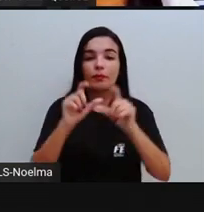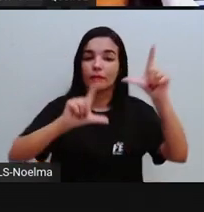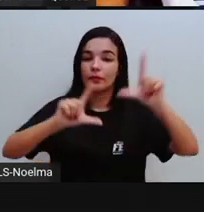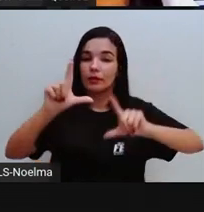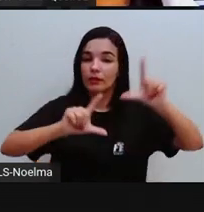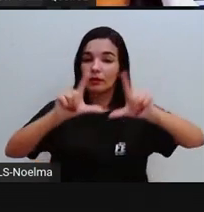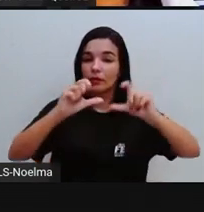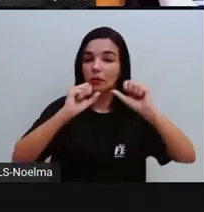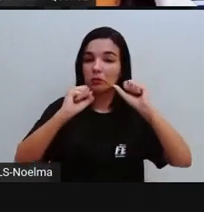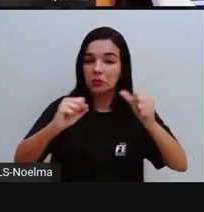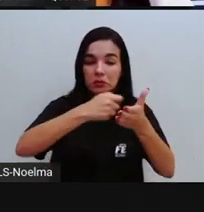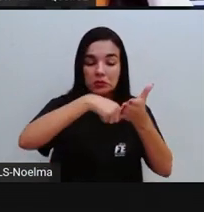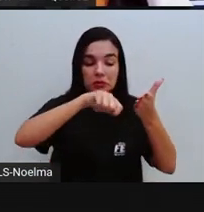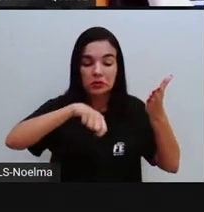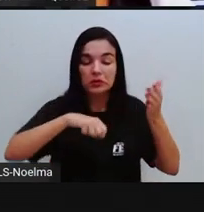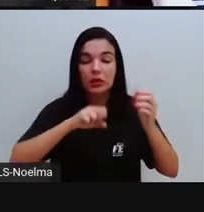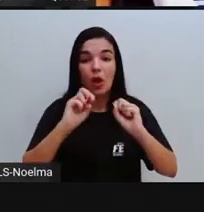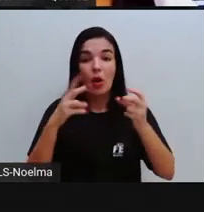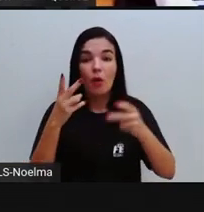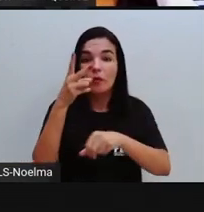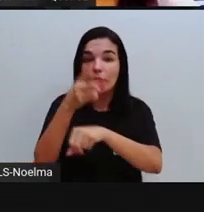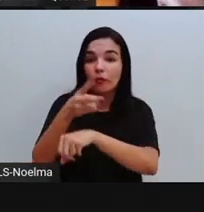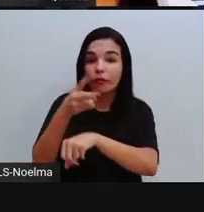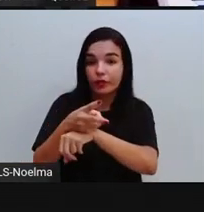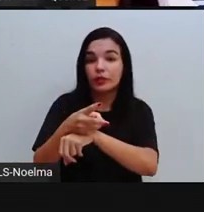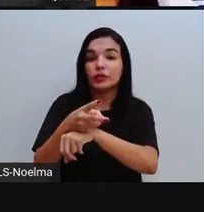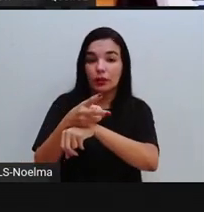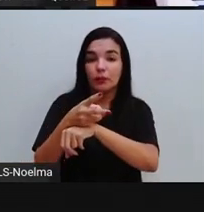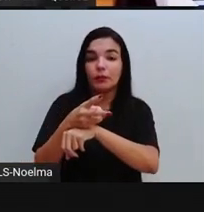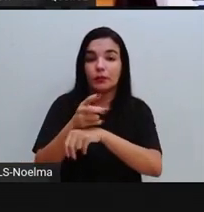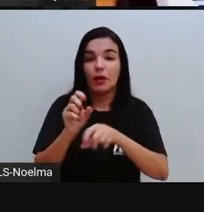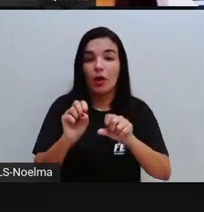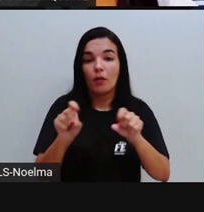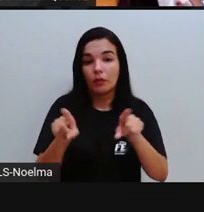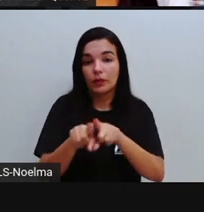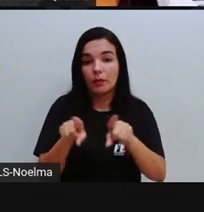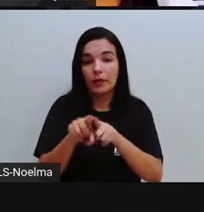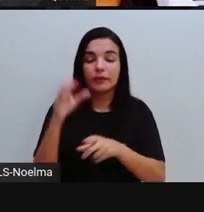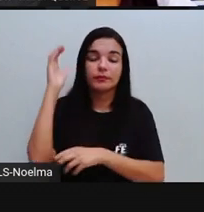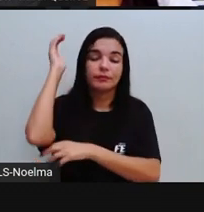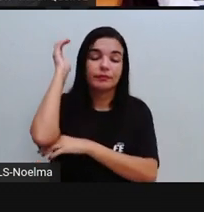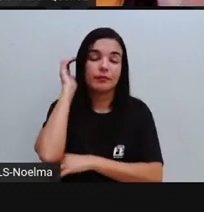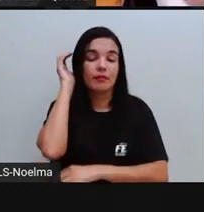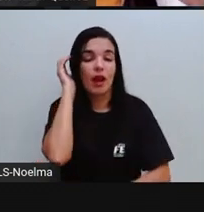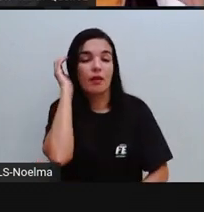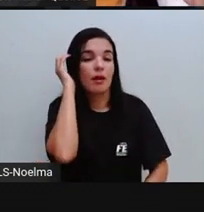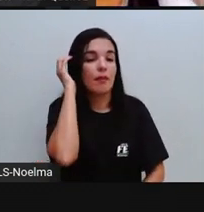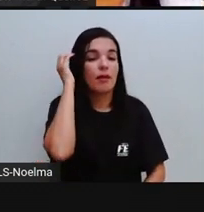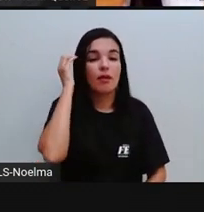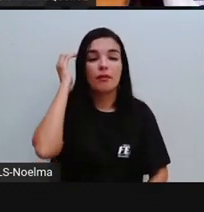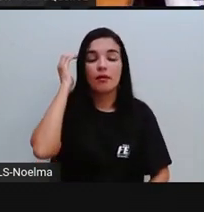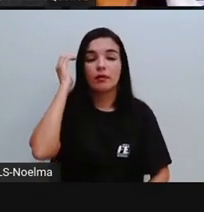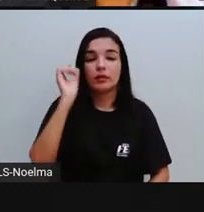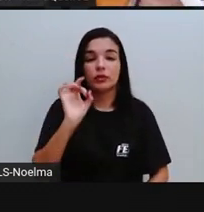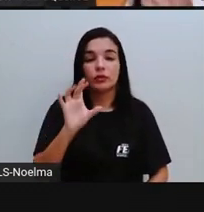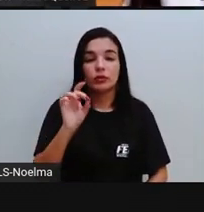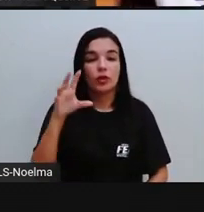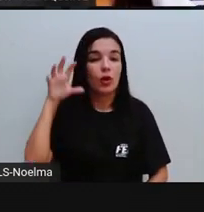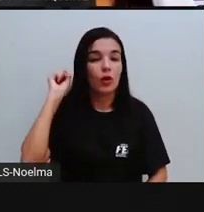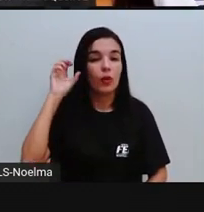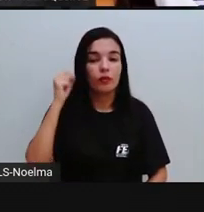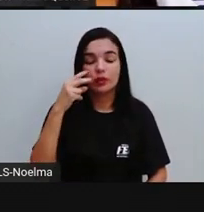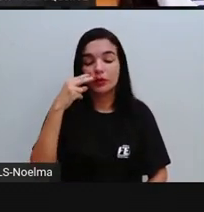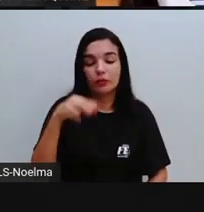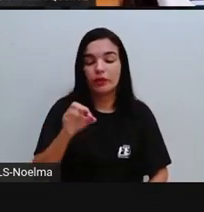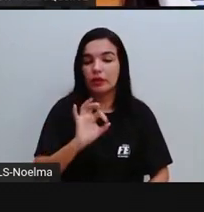pode ser também através de um vídeo, ou até a própria rádio que a gente utiliza ali. A gente só escuta, a gente não